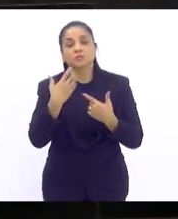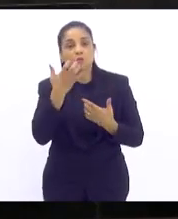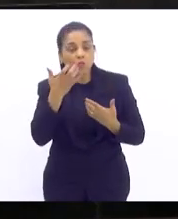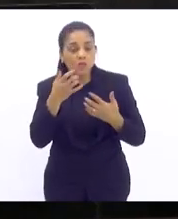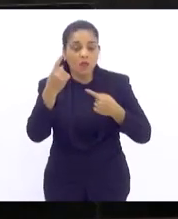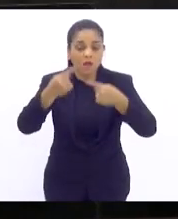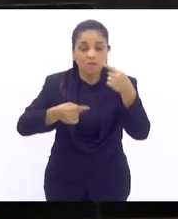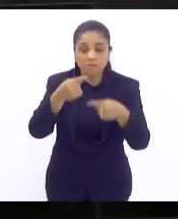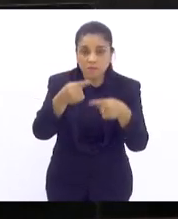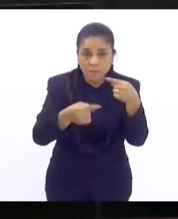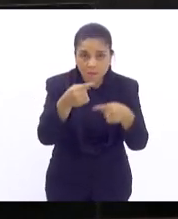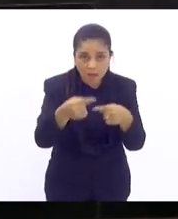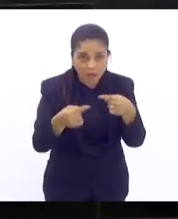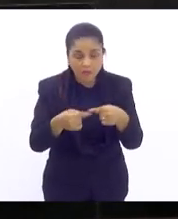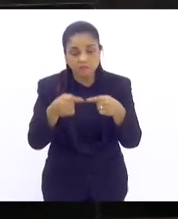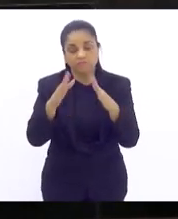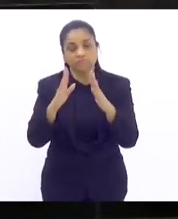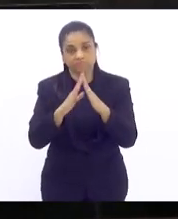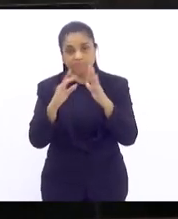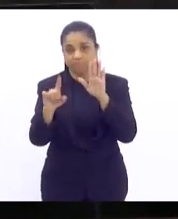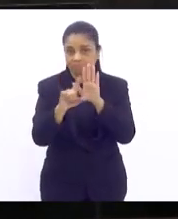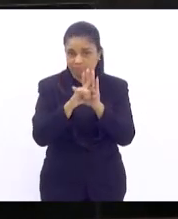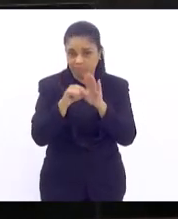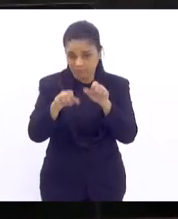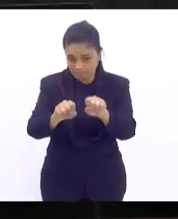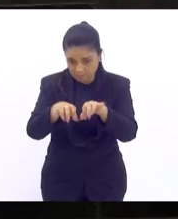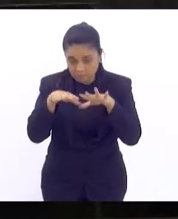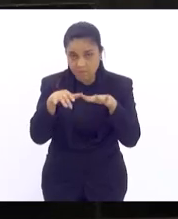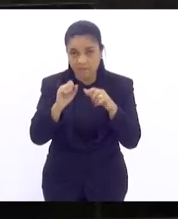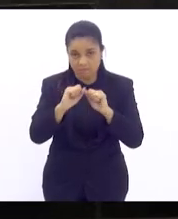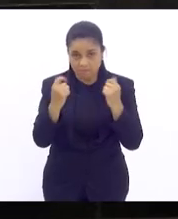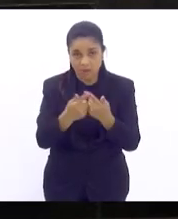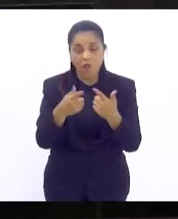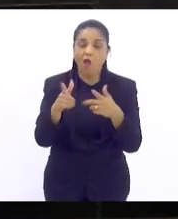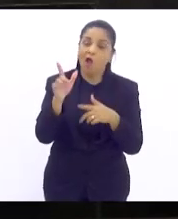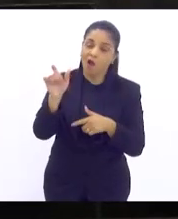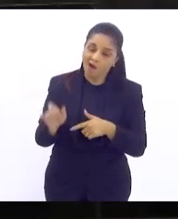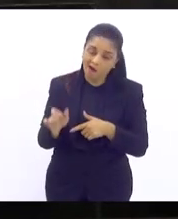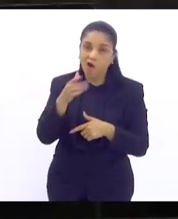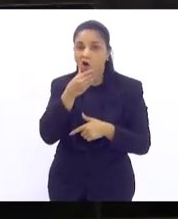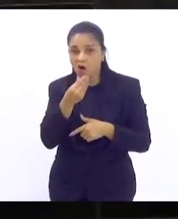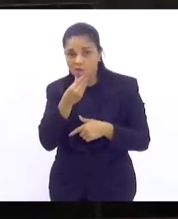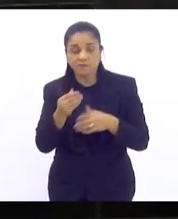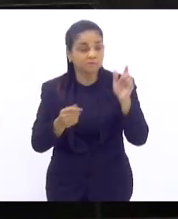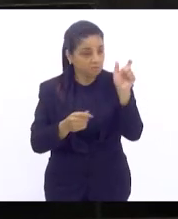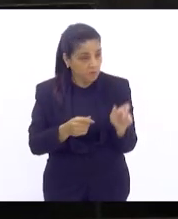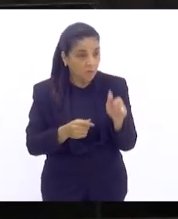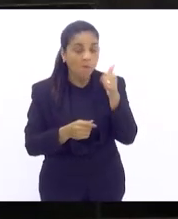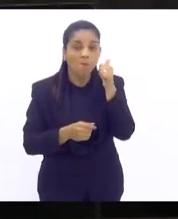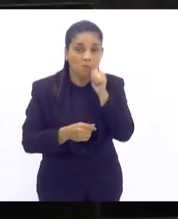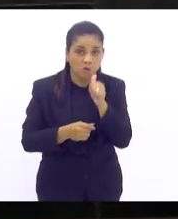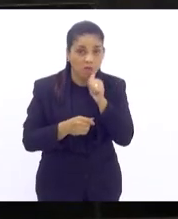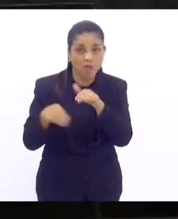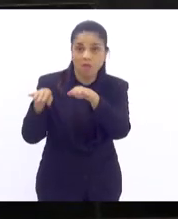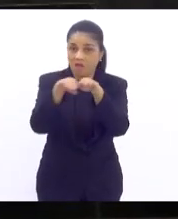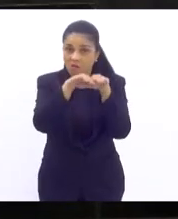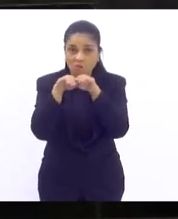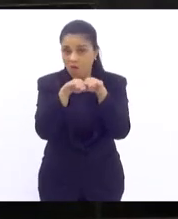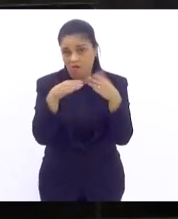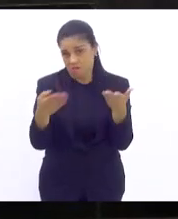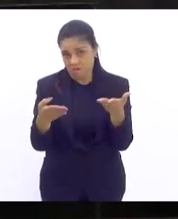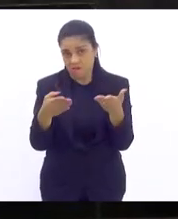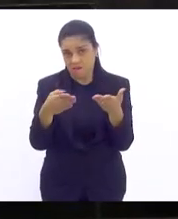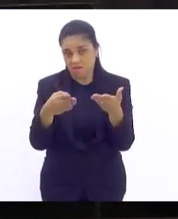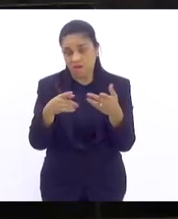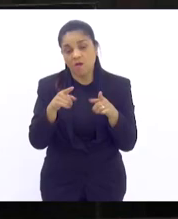nessas casas de legislativa tanto mulheres quanto homens, porque senão a gente fica com um universo